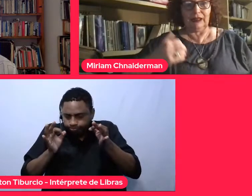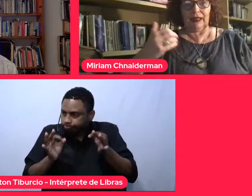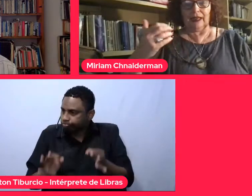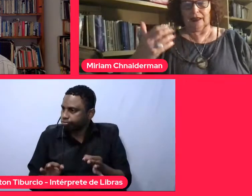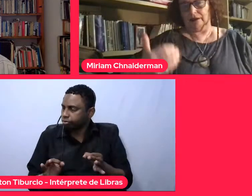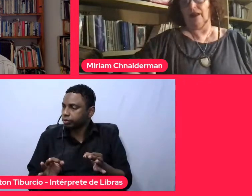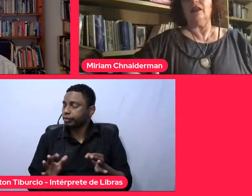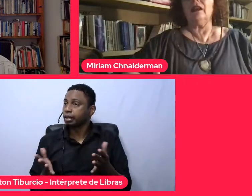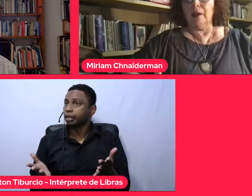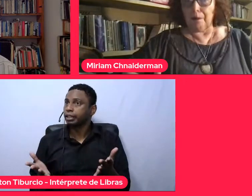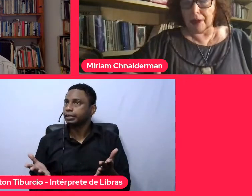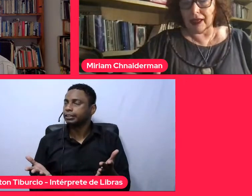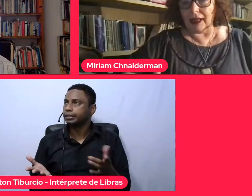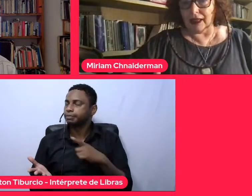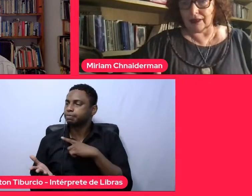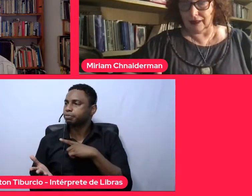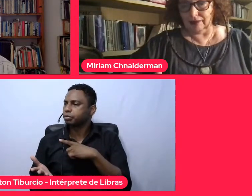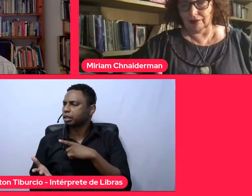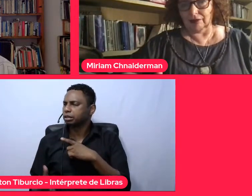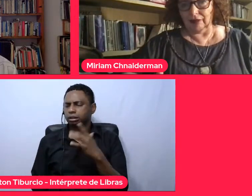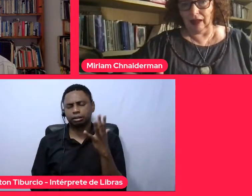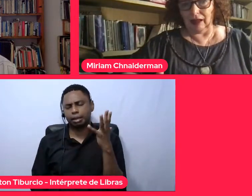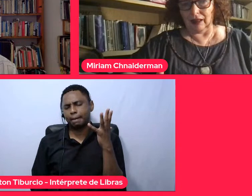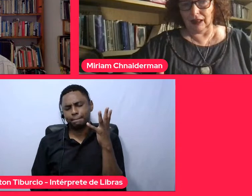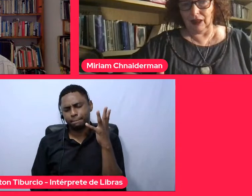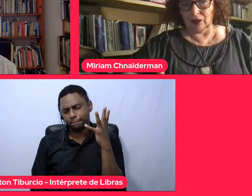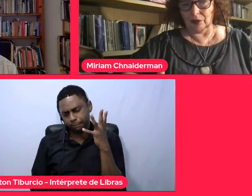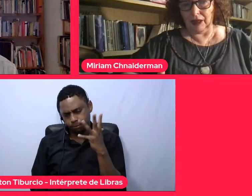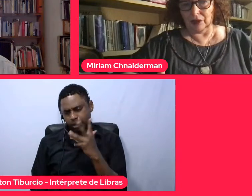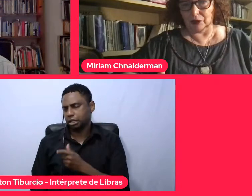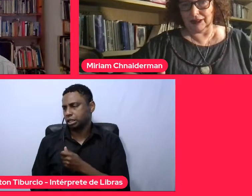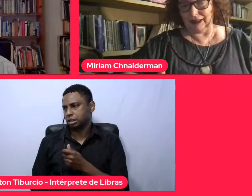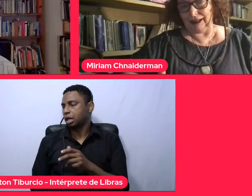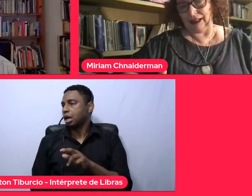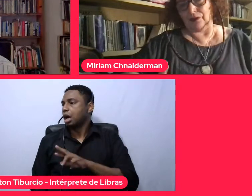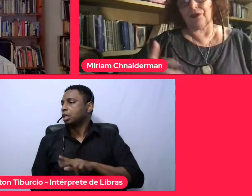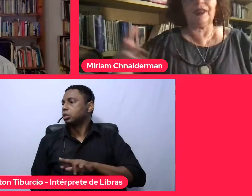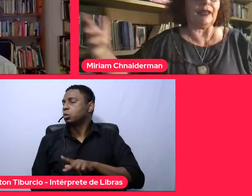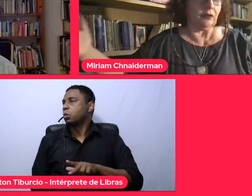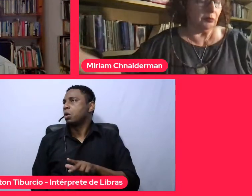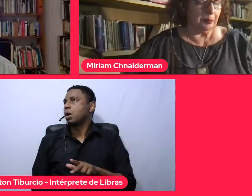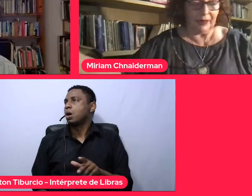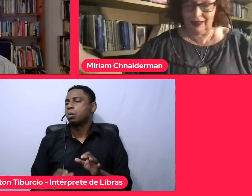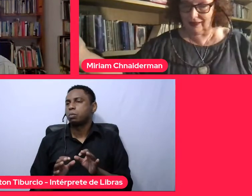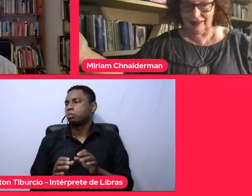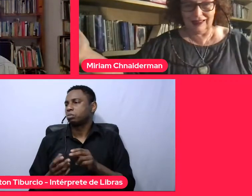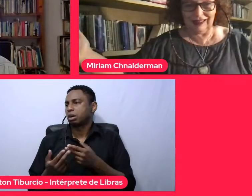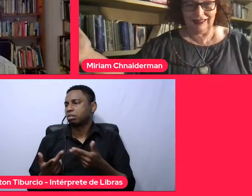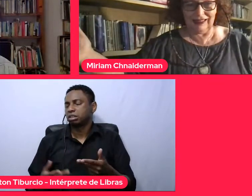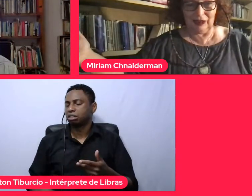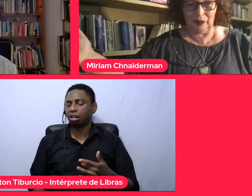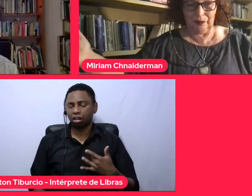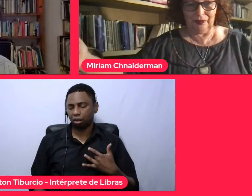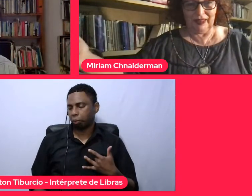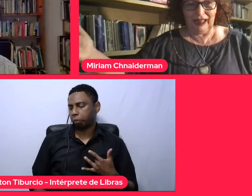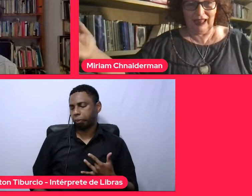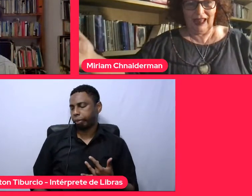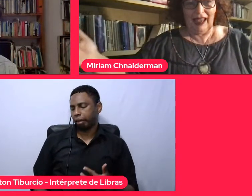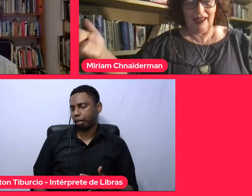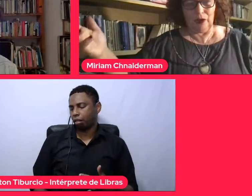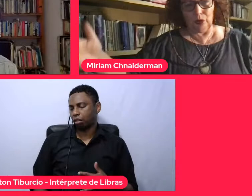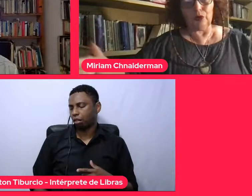muita beleza, e não numa coisa assim fiquem com pena da gente, não.